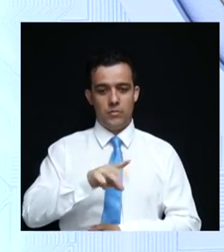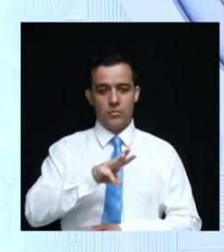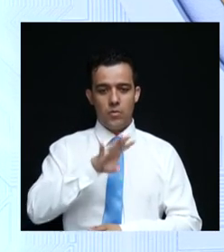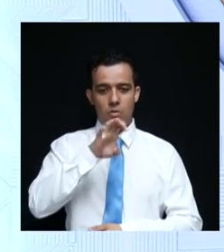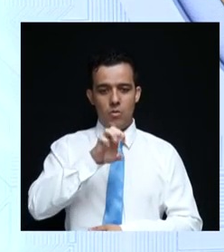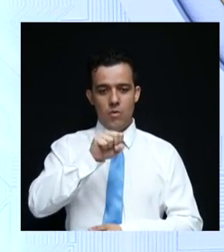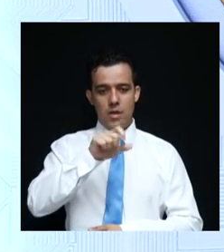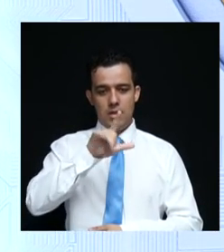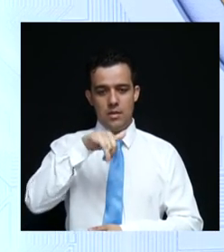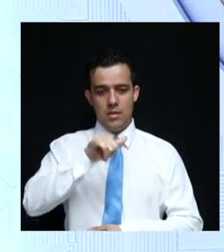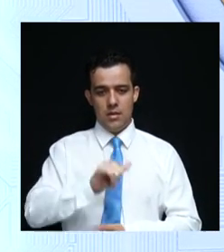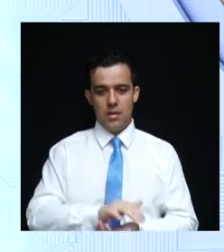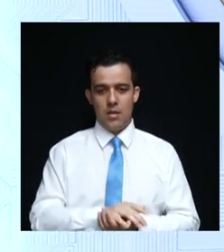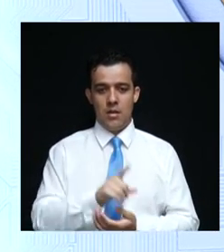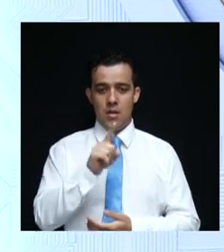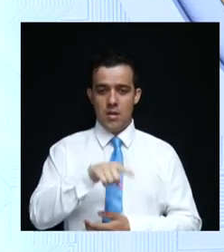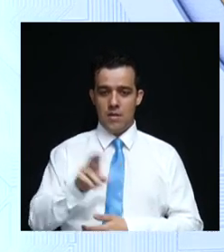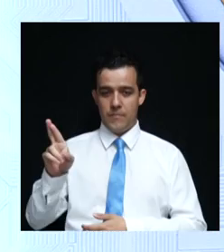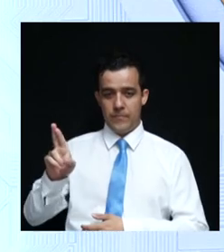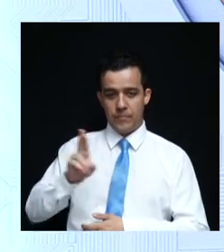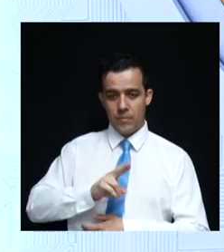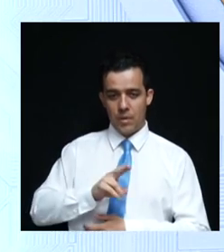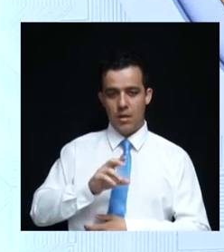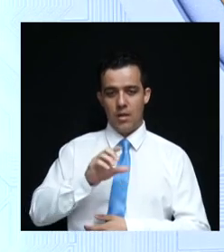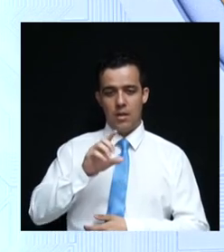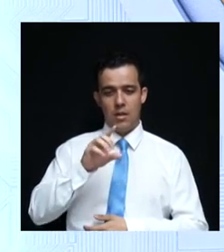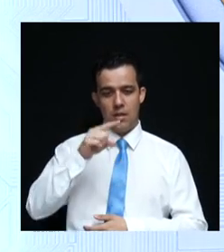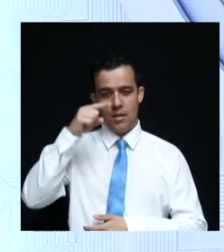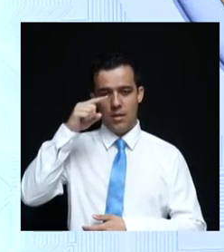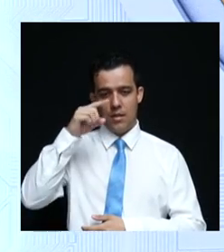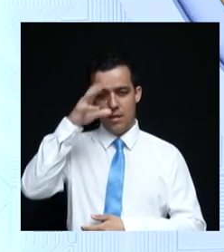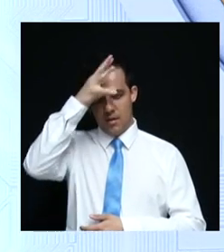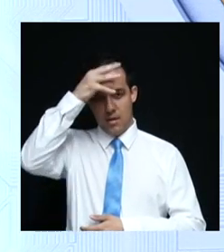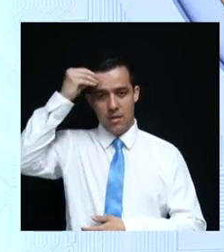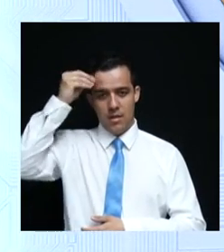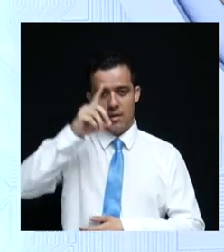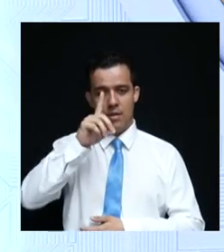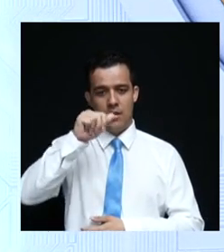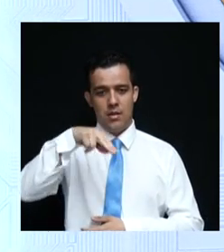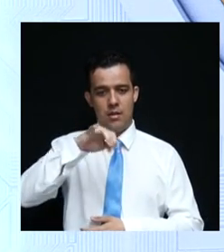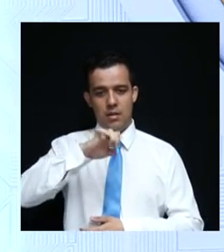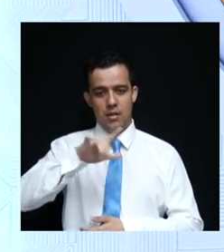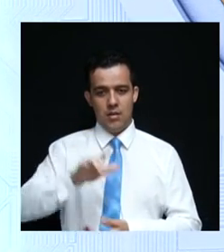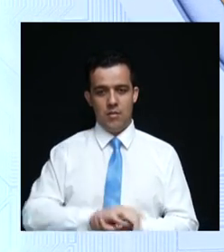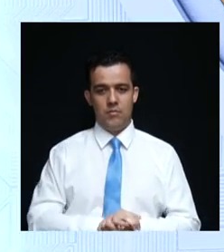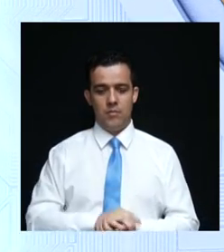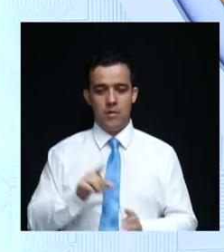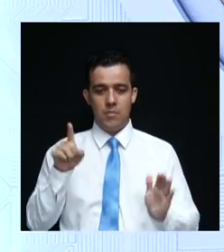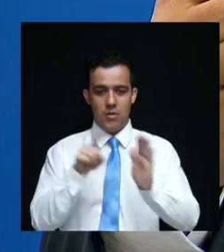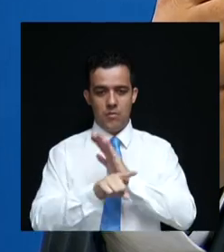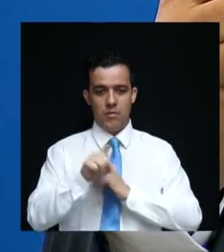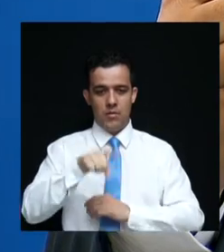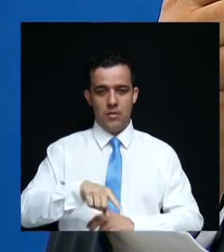Garcia, e com o comentário de Daniel Vilela. A pergunta é sobre